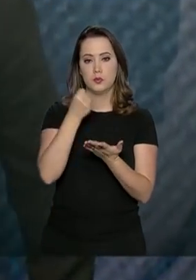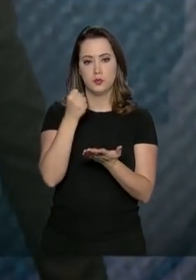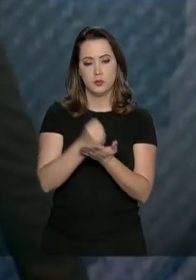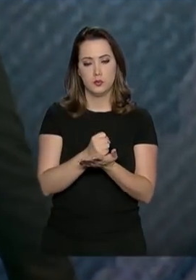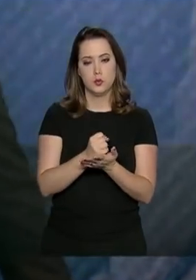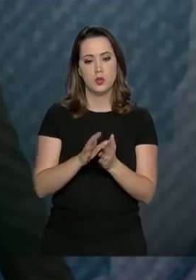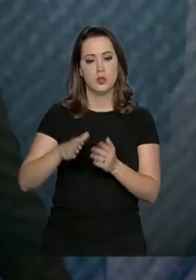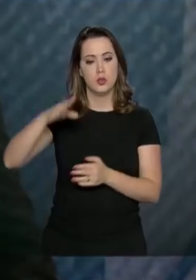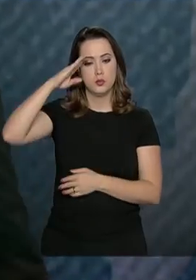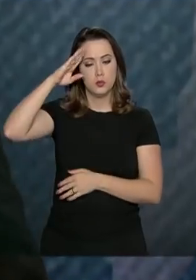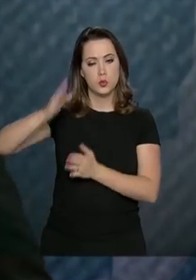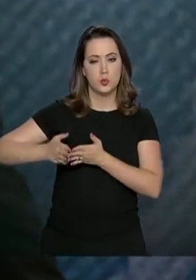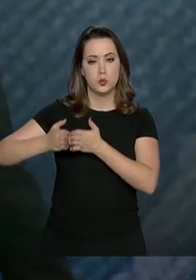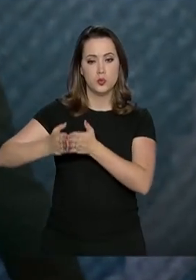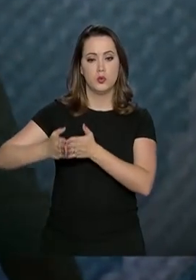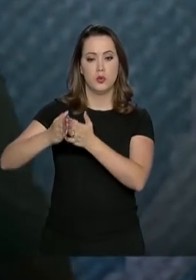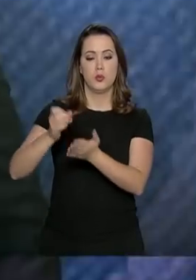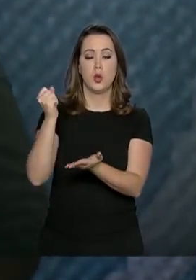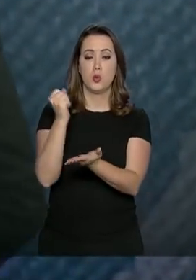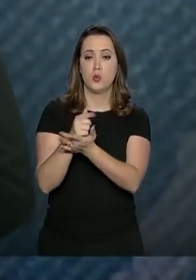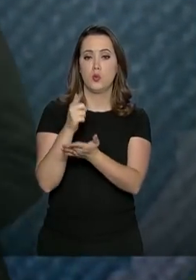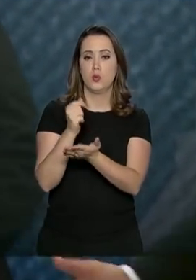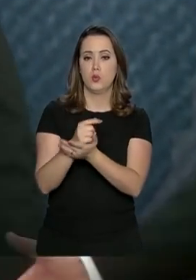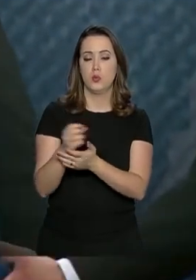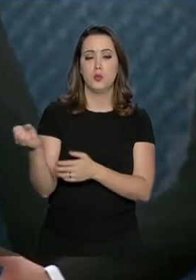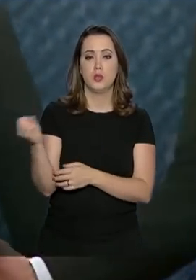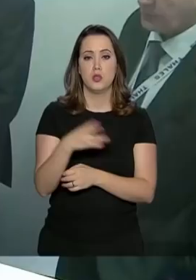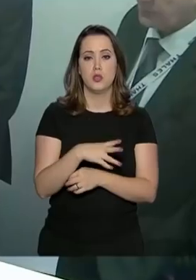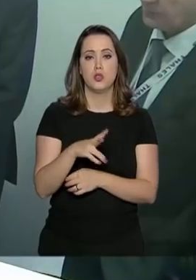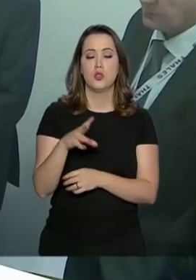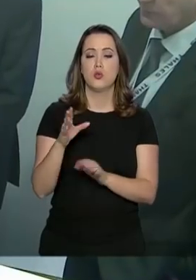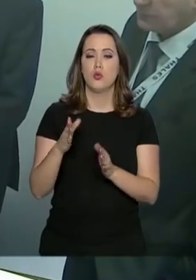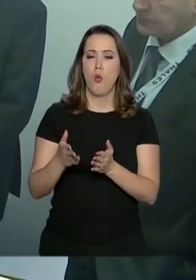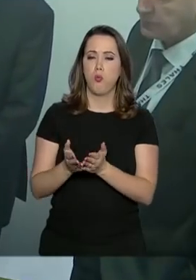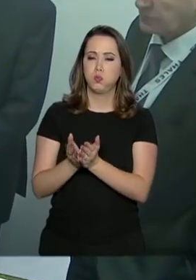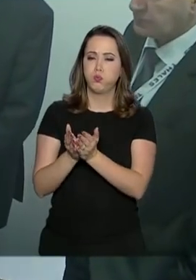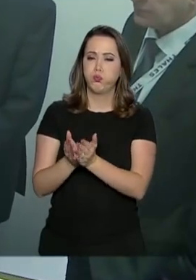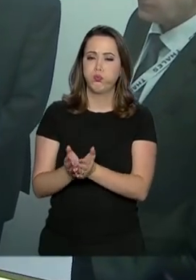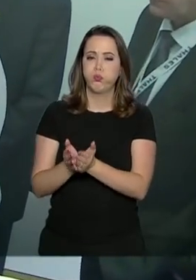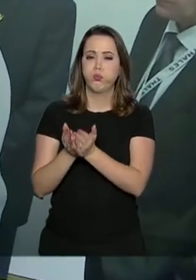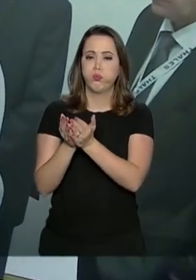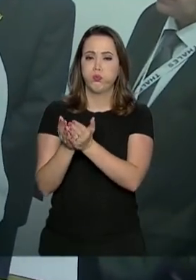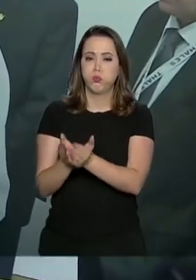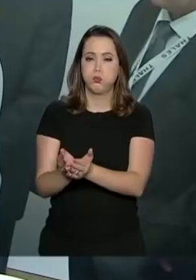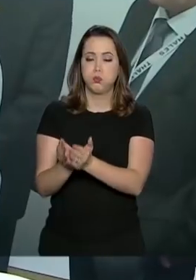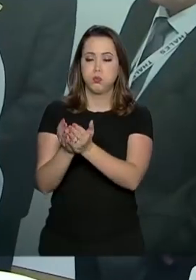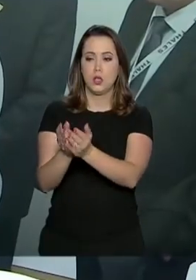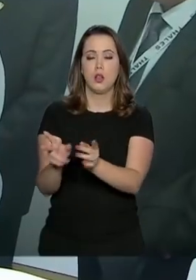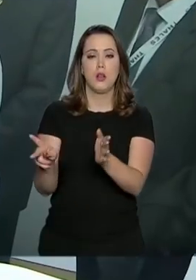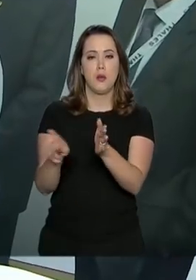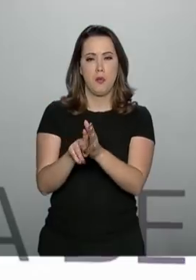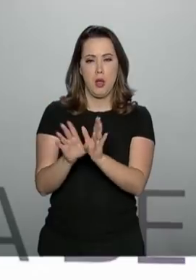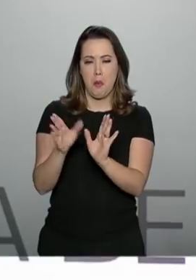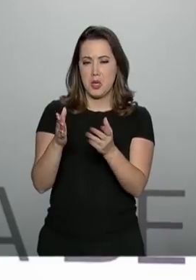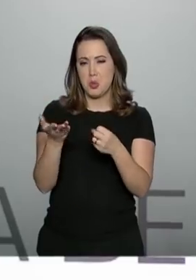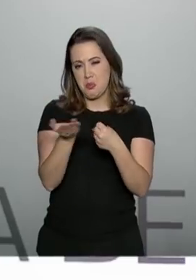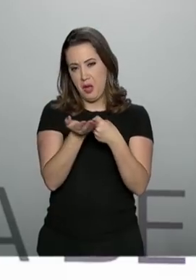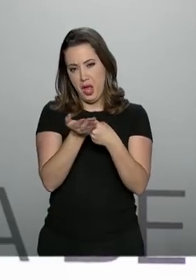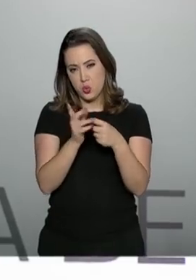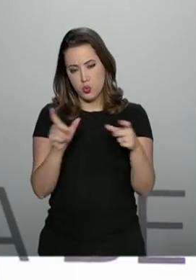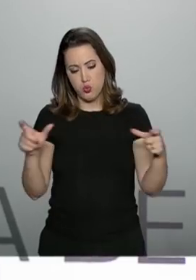da Marinha do Brasil para o projeto de aquisição de novas corvetas da classe Tamandaré, que são navios de porte médio,